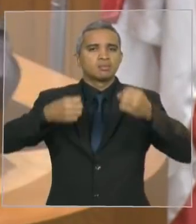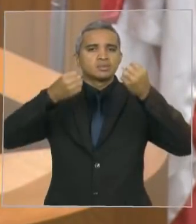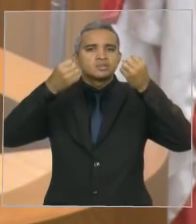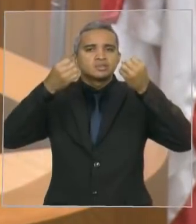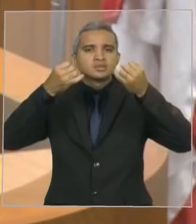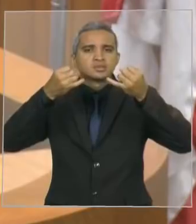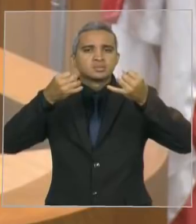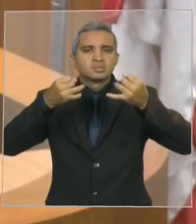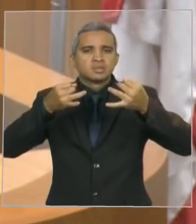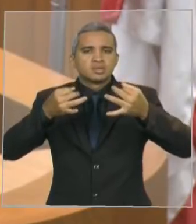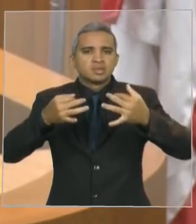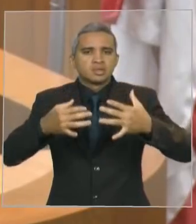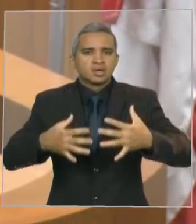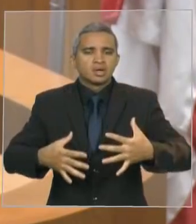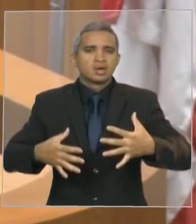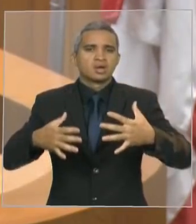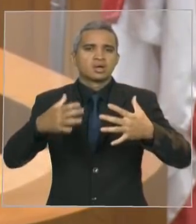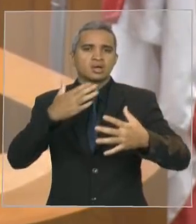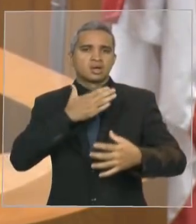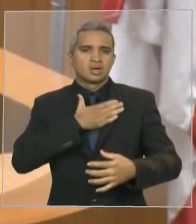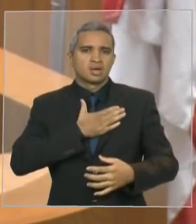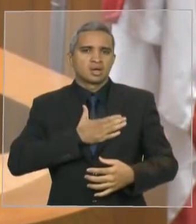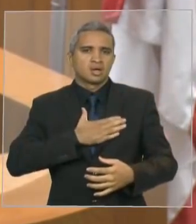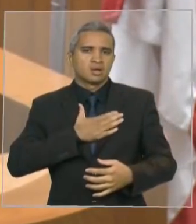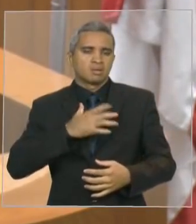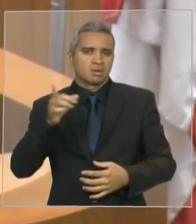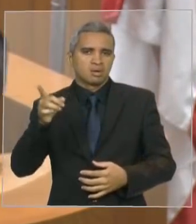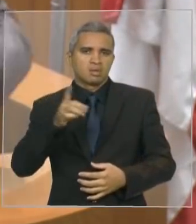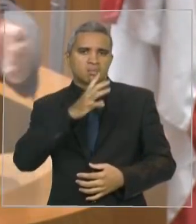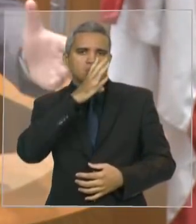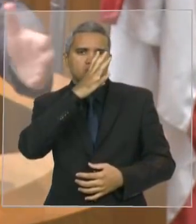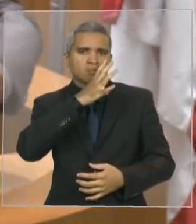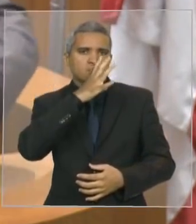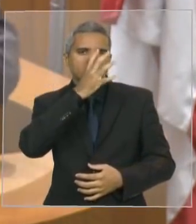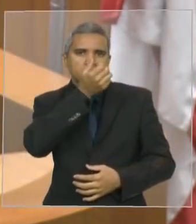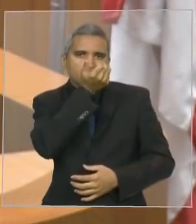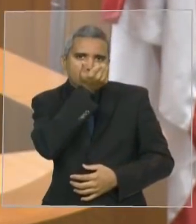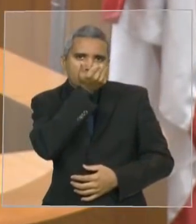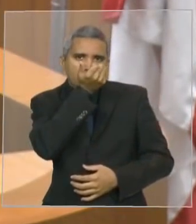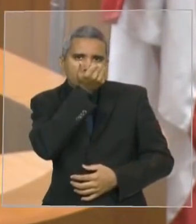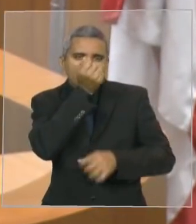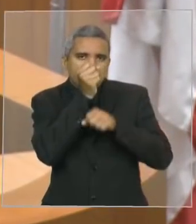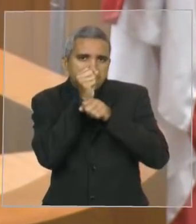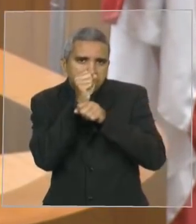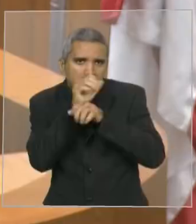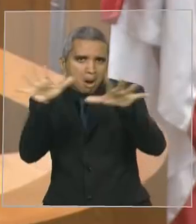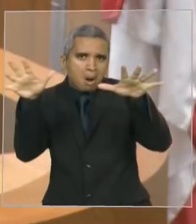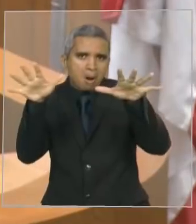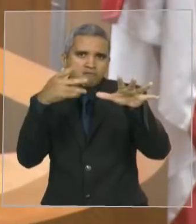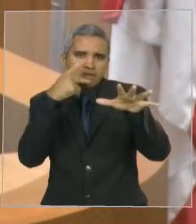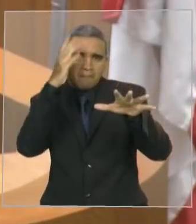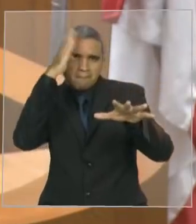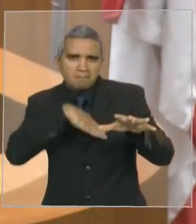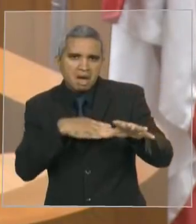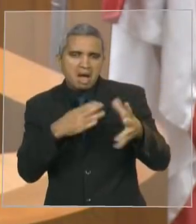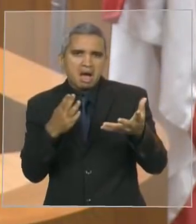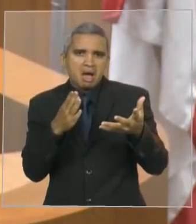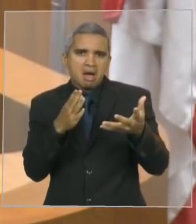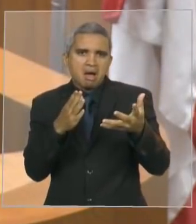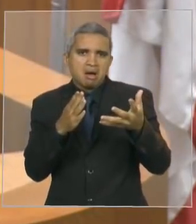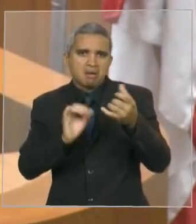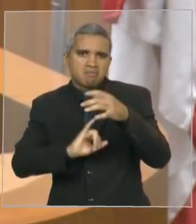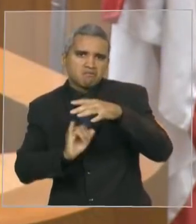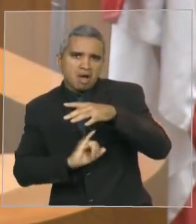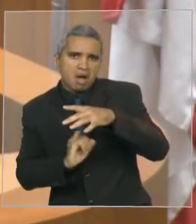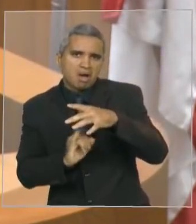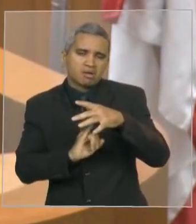tudo funciona. E não sair gravando áudio, denegrindo a imagem das pessoas com palavras de baixo calão,